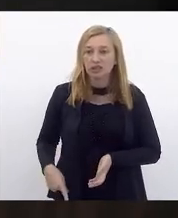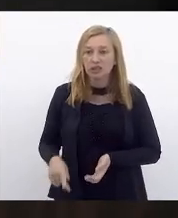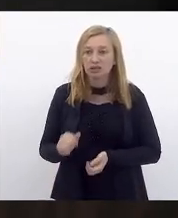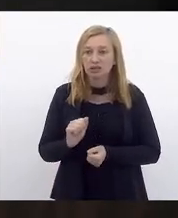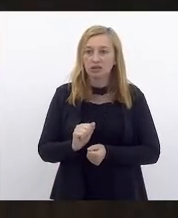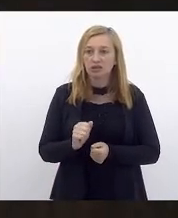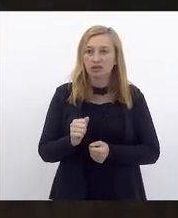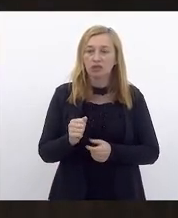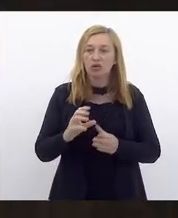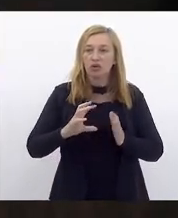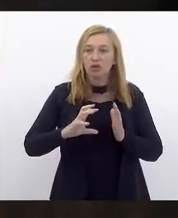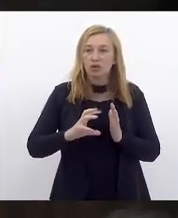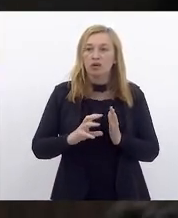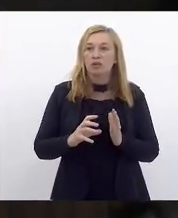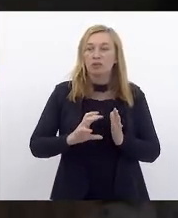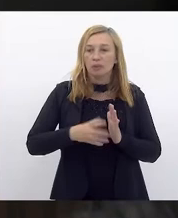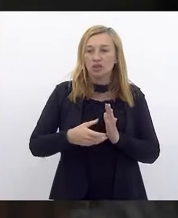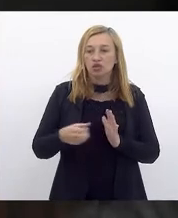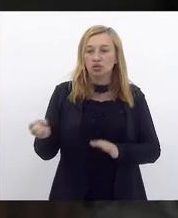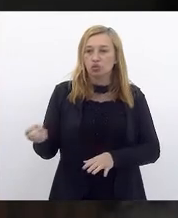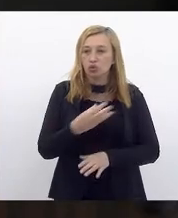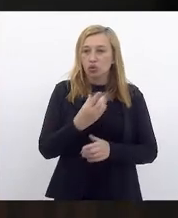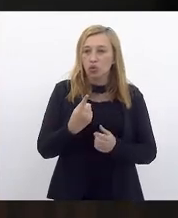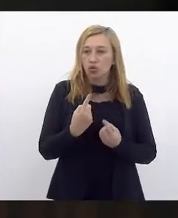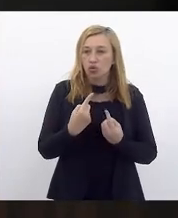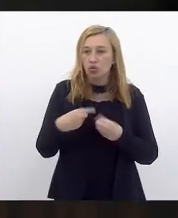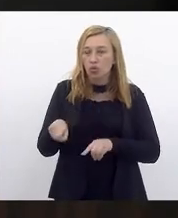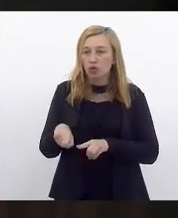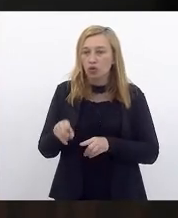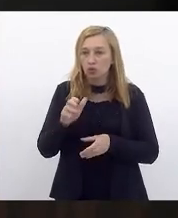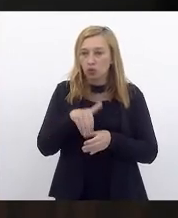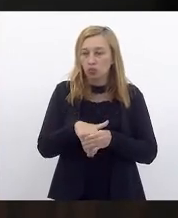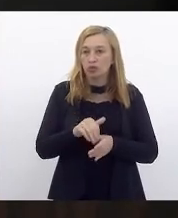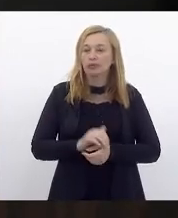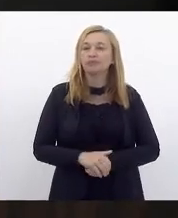a abstenção do Novo, tá? Registrada a abstenção do Partido Novo.